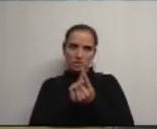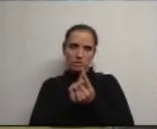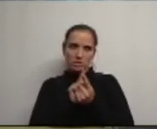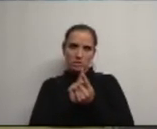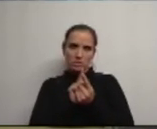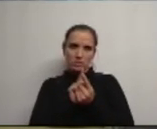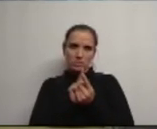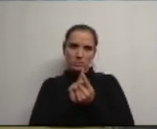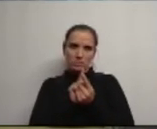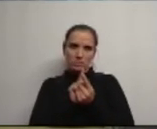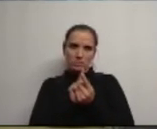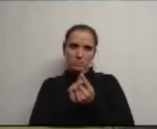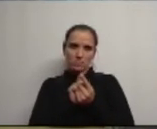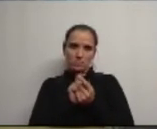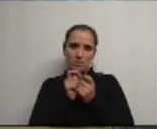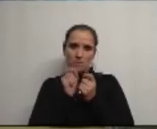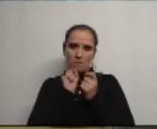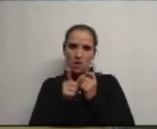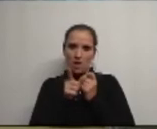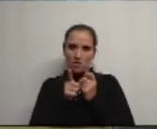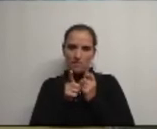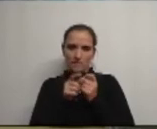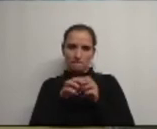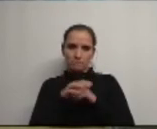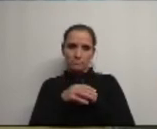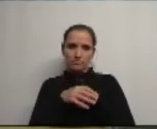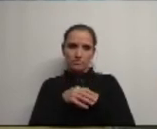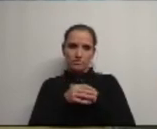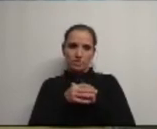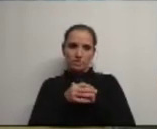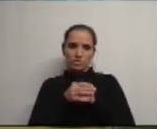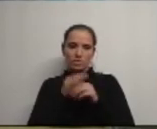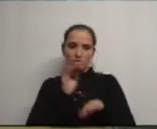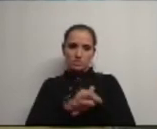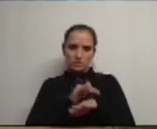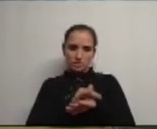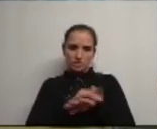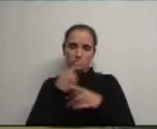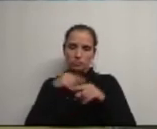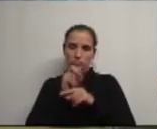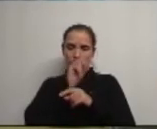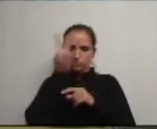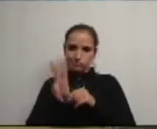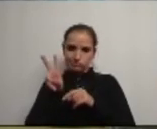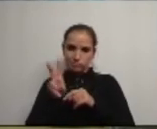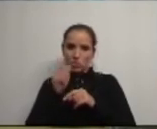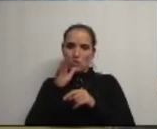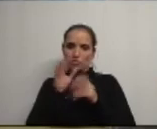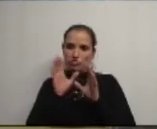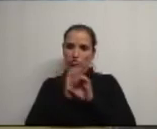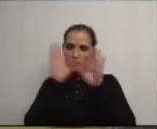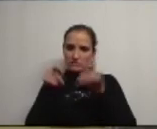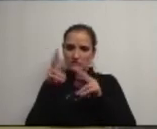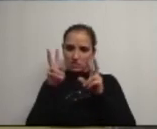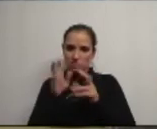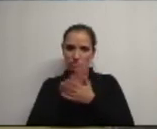em e-mail que lhe enviei pessoalmente o representante do seu partido esteve numa segunda reunião onde esclarecemos o assunto e